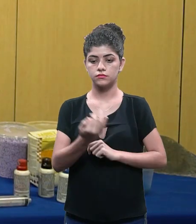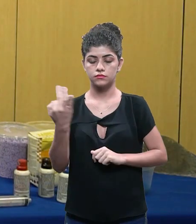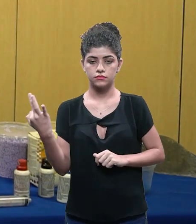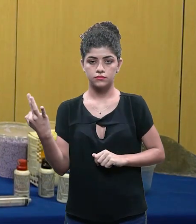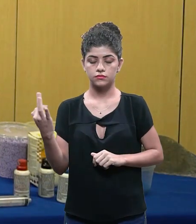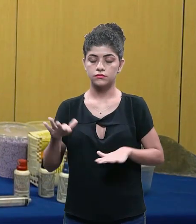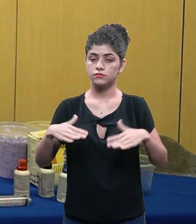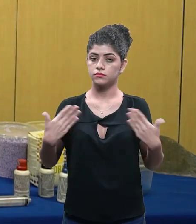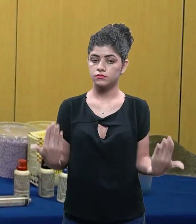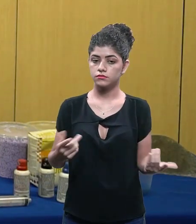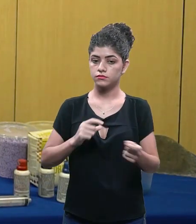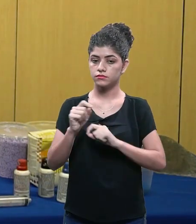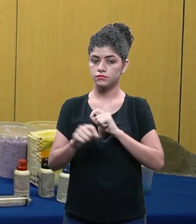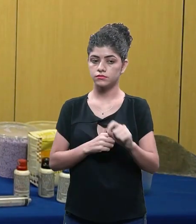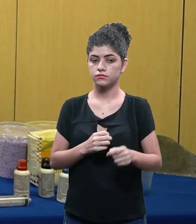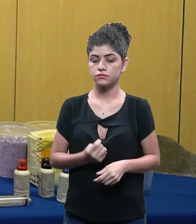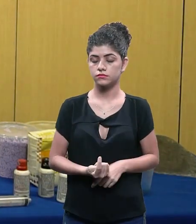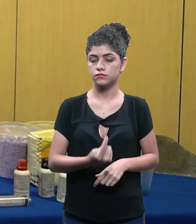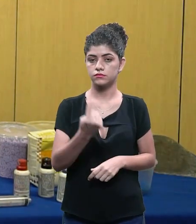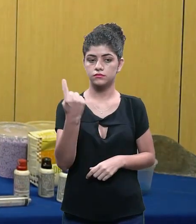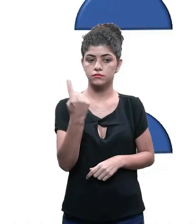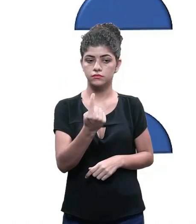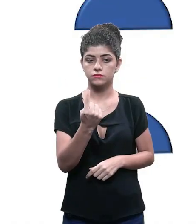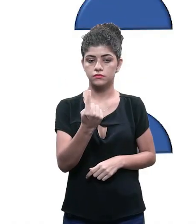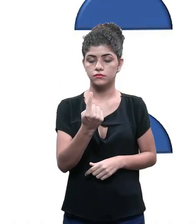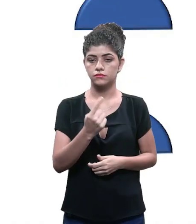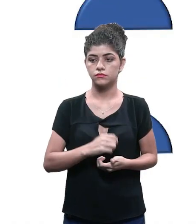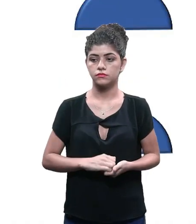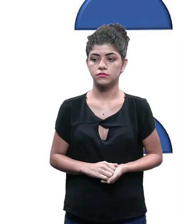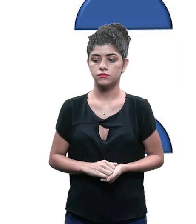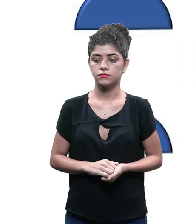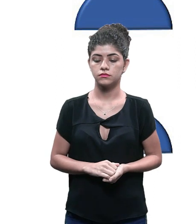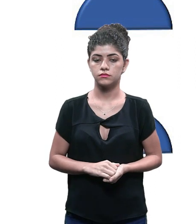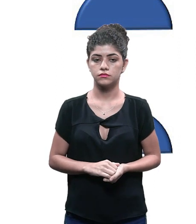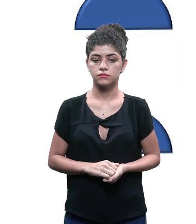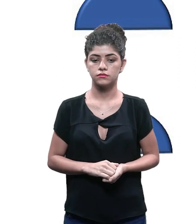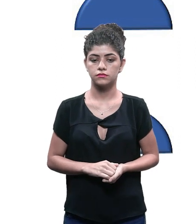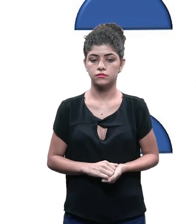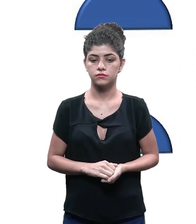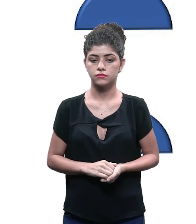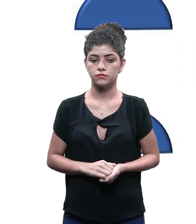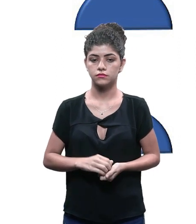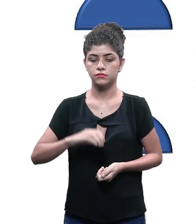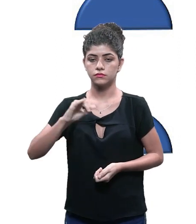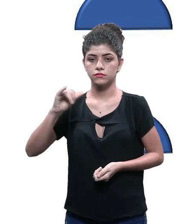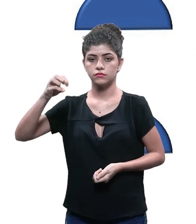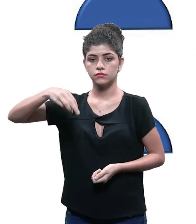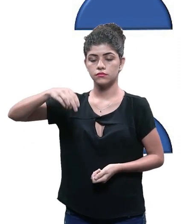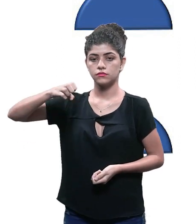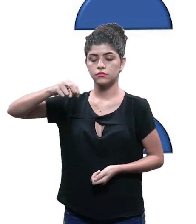e agora eu vou definir a quantidade dos ingredientes então é pra uma parte certo?